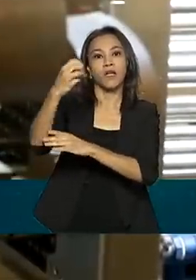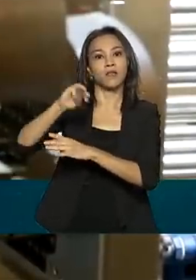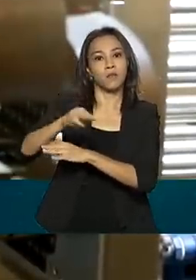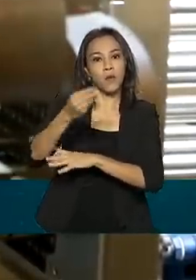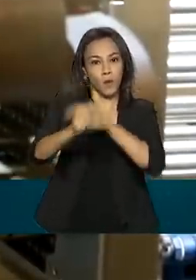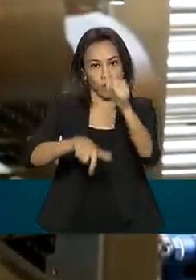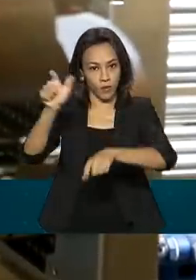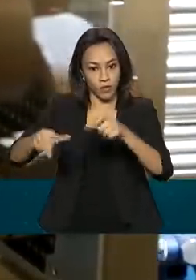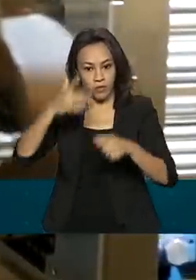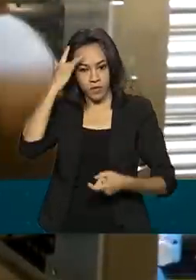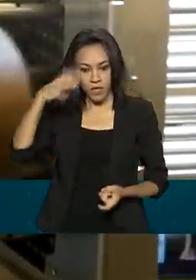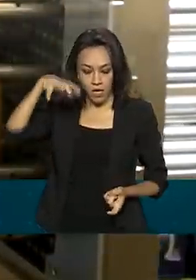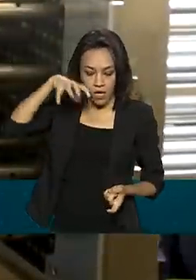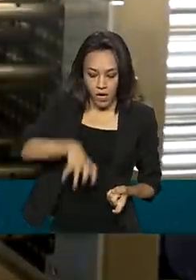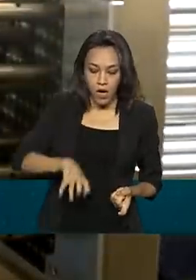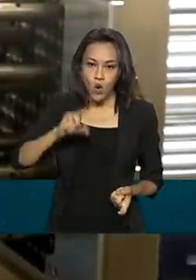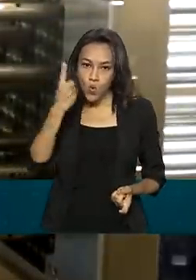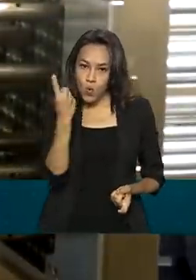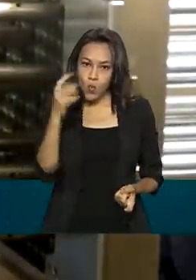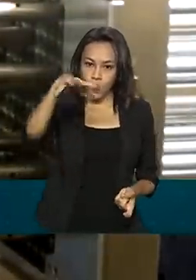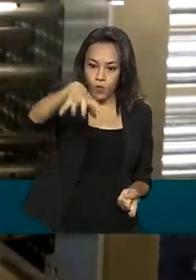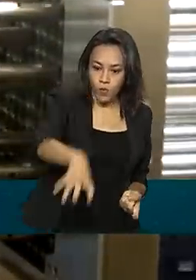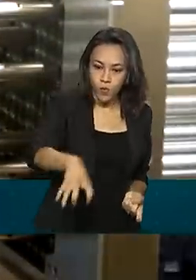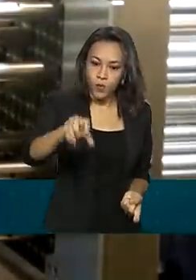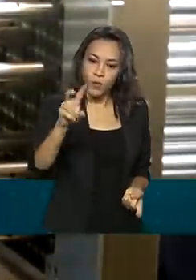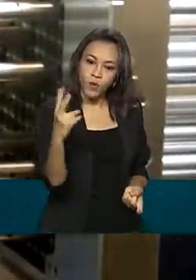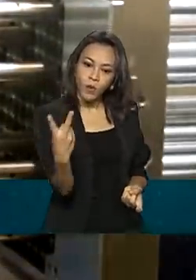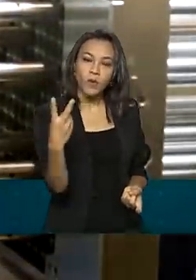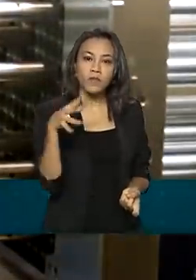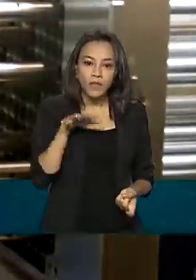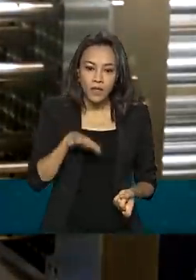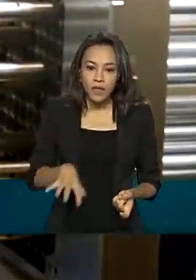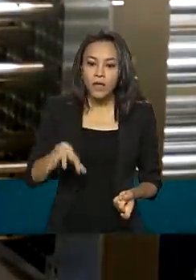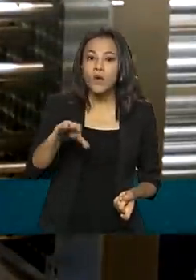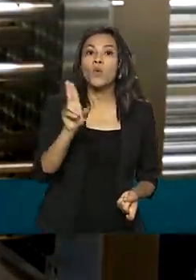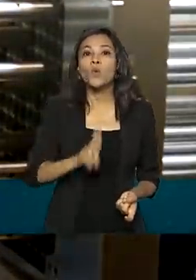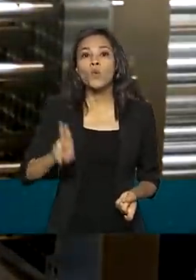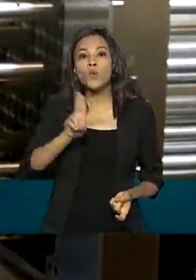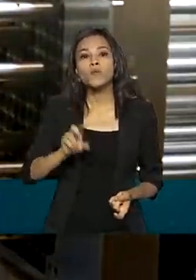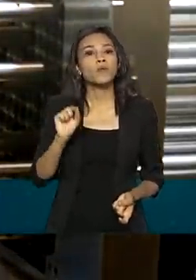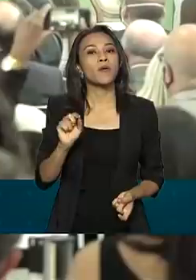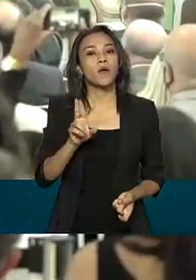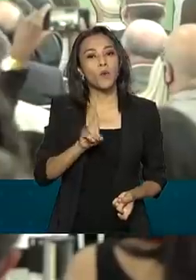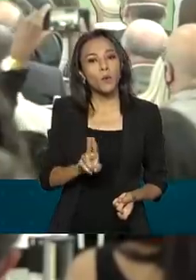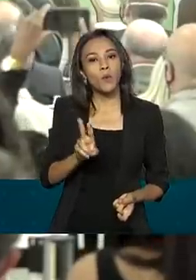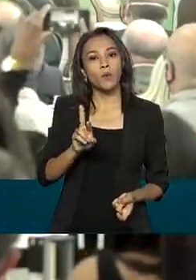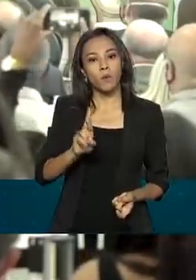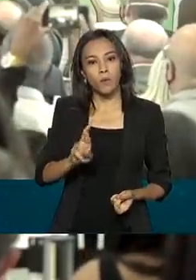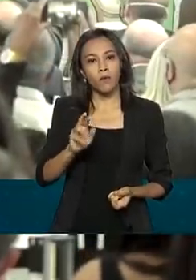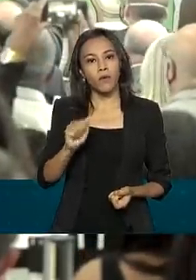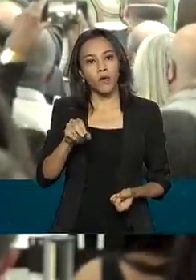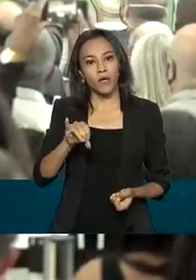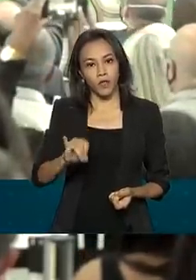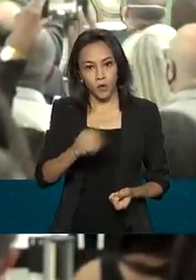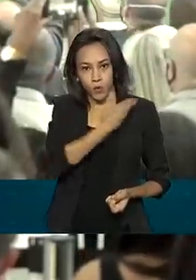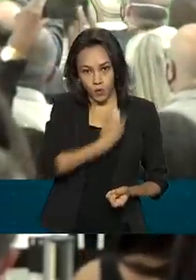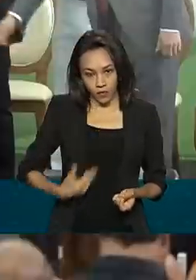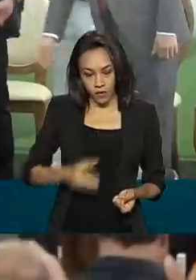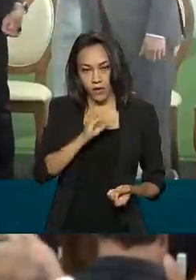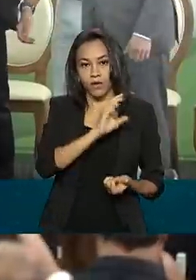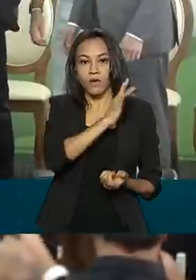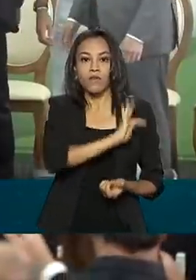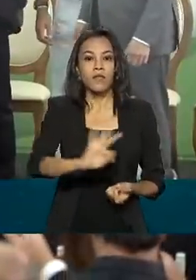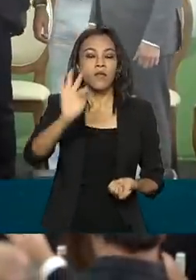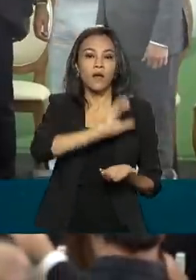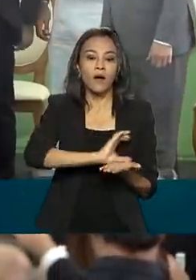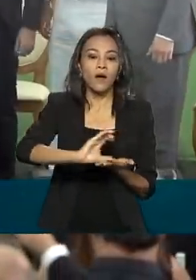nucleares de Angra 1 e 2, no Rio de Janeiro, usam como matéria-prima urânio. O governo federal investiu 54 milhões de